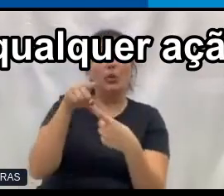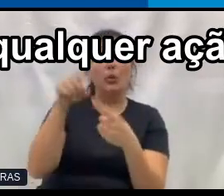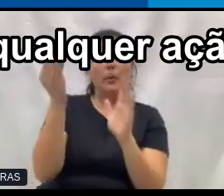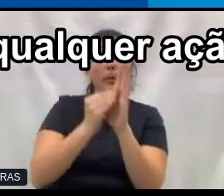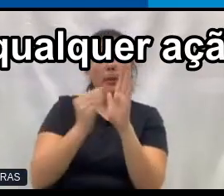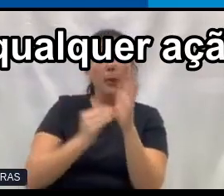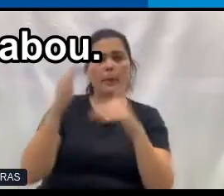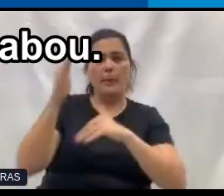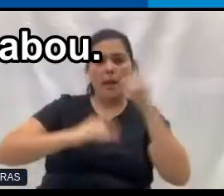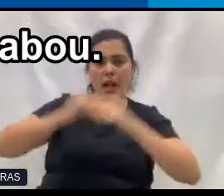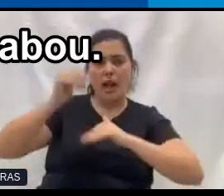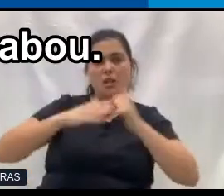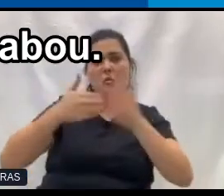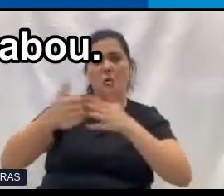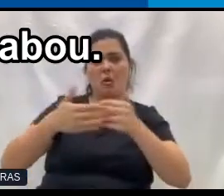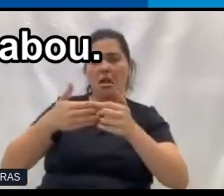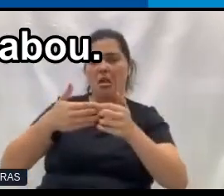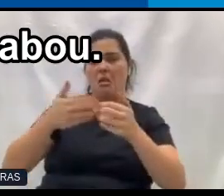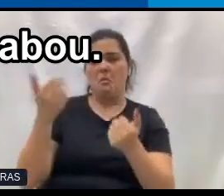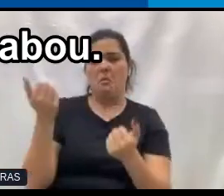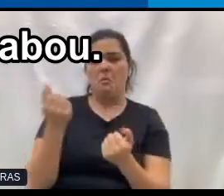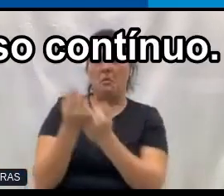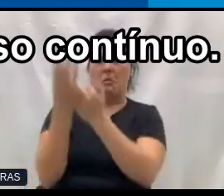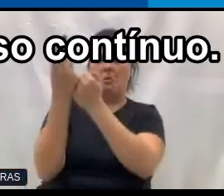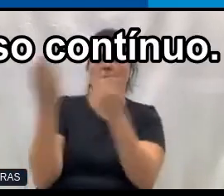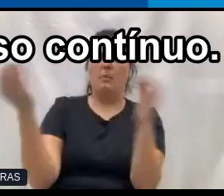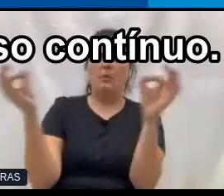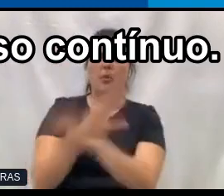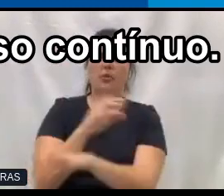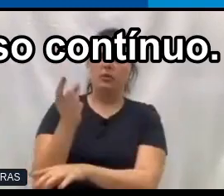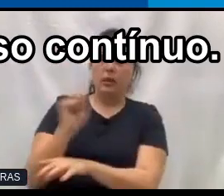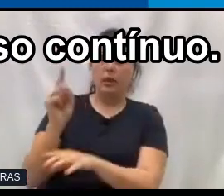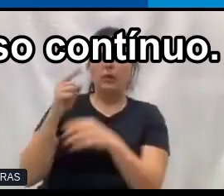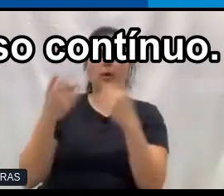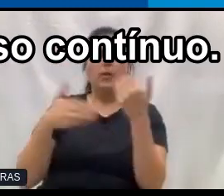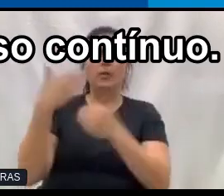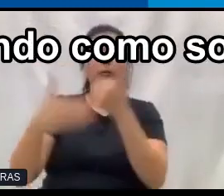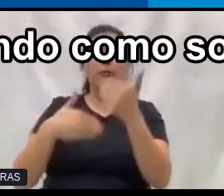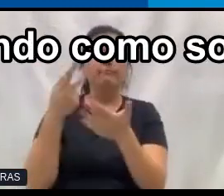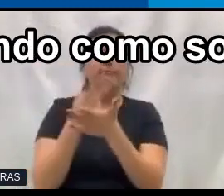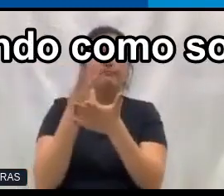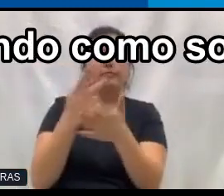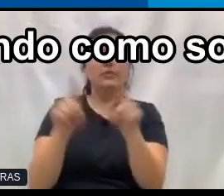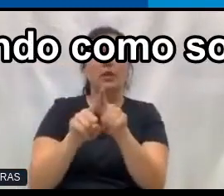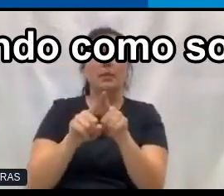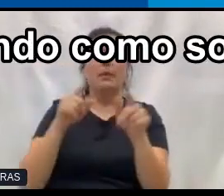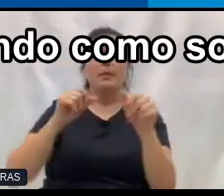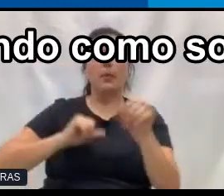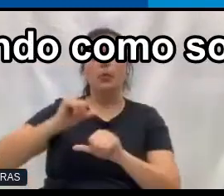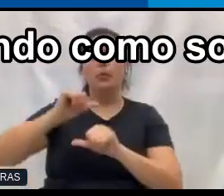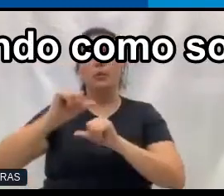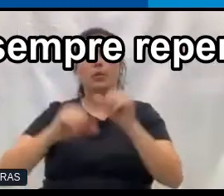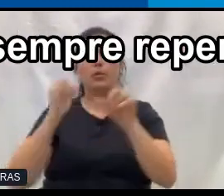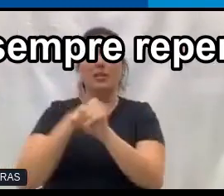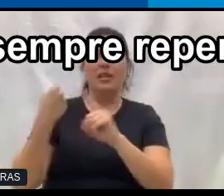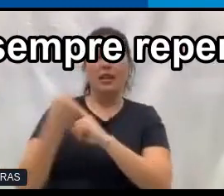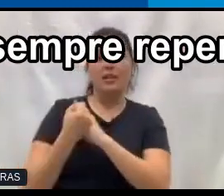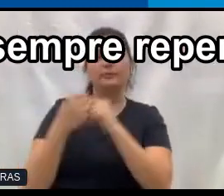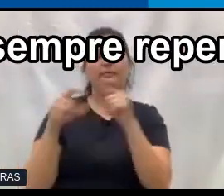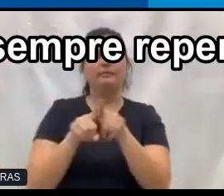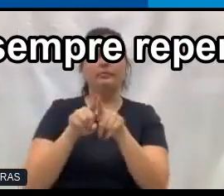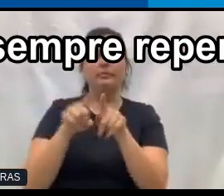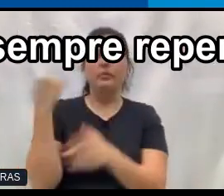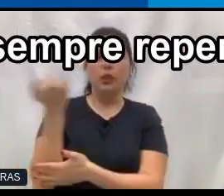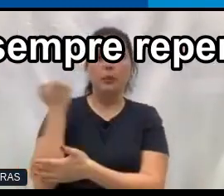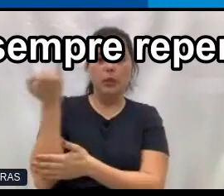qualquer ação afirmativa e pronto, acabou. Não, é um processo contínuo, gente está sempre mudando como sociedade e é importante